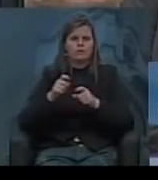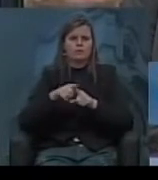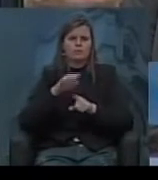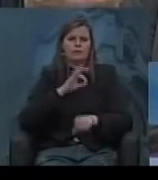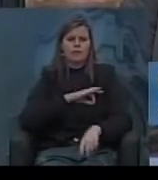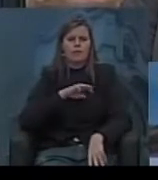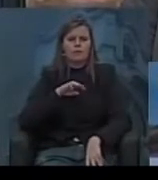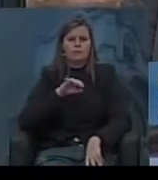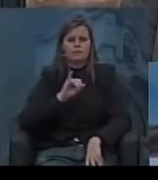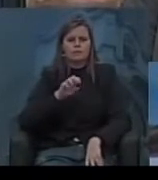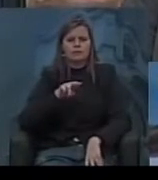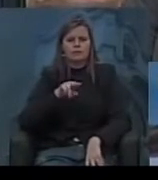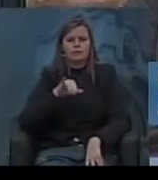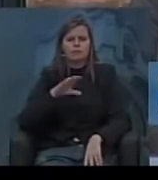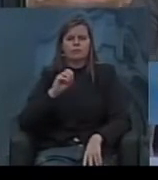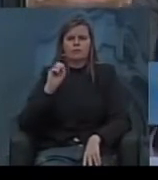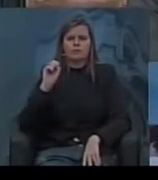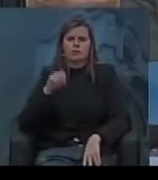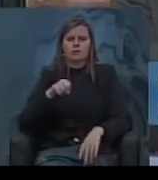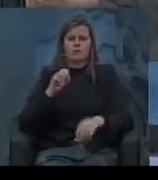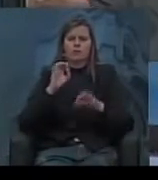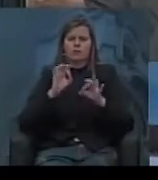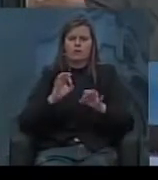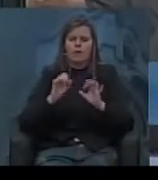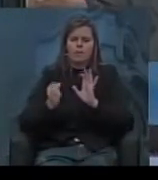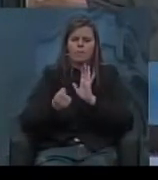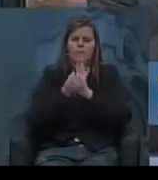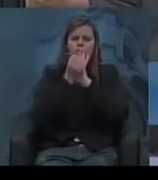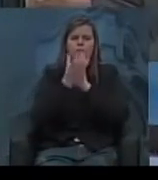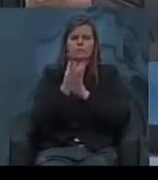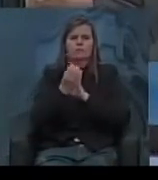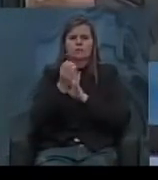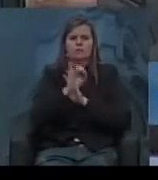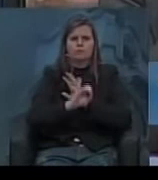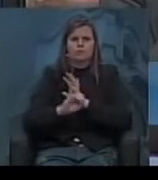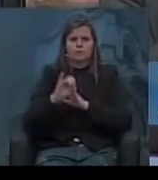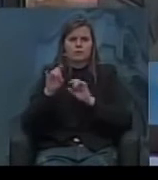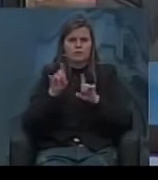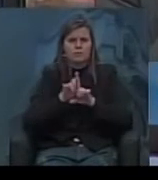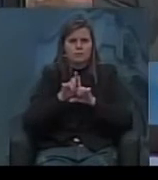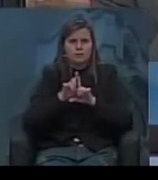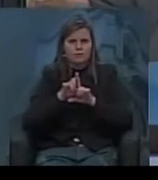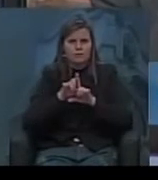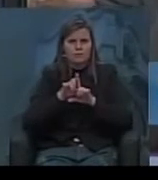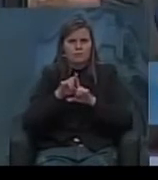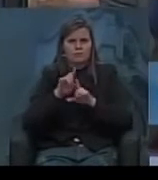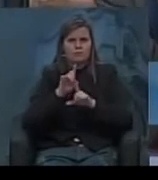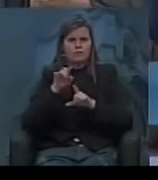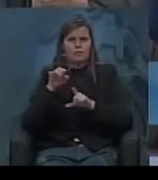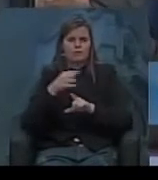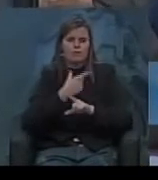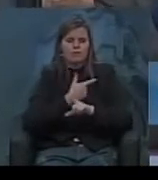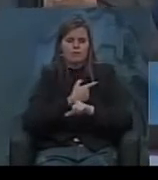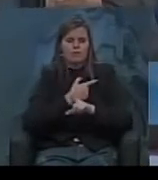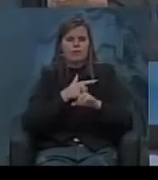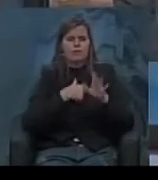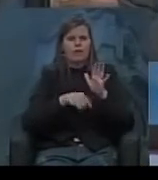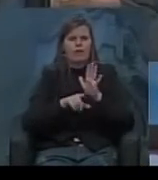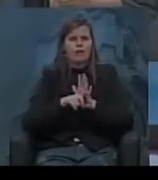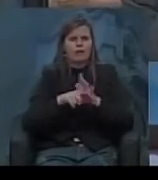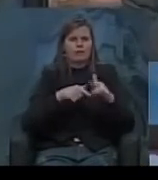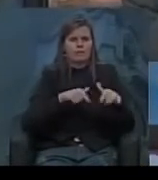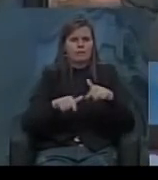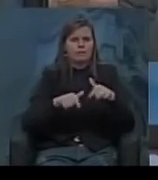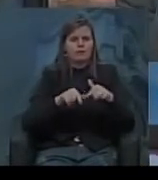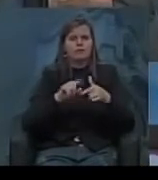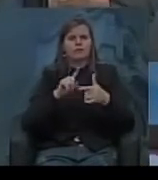mínimo e da CLT com certeza são marcos extremamente importantes notem que no Vargas a legislação trabalhista vai para o trabalhador da cidade